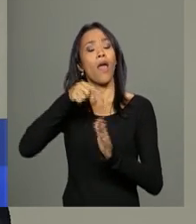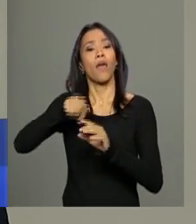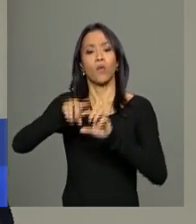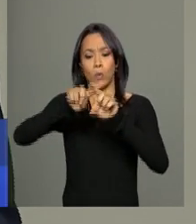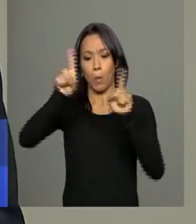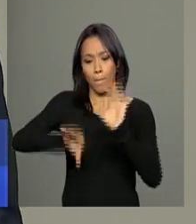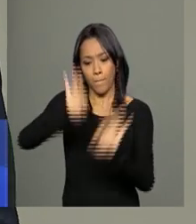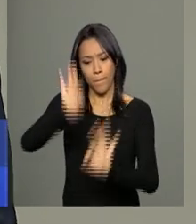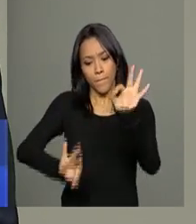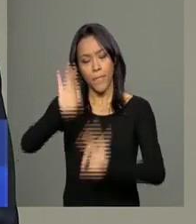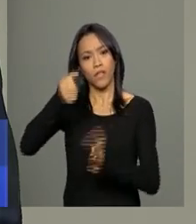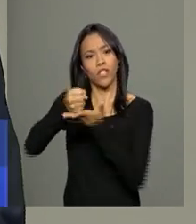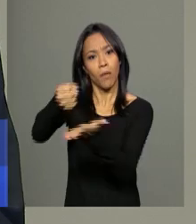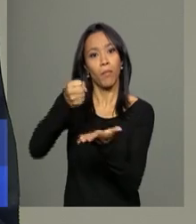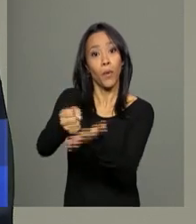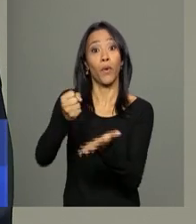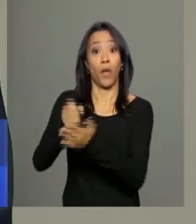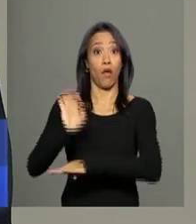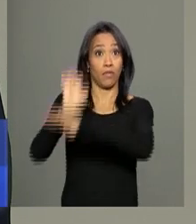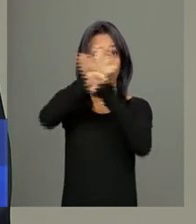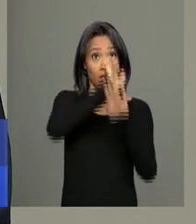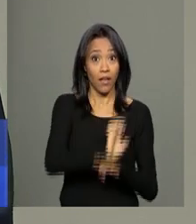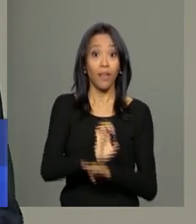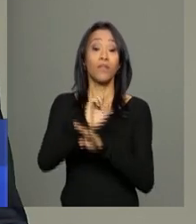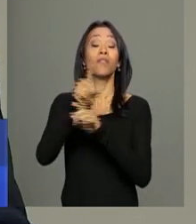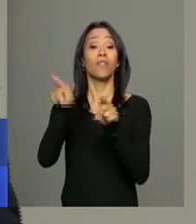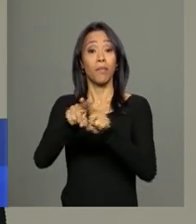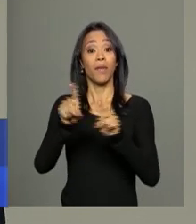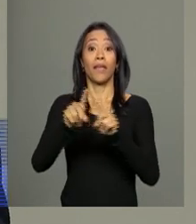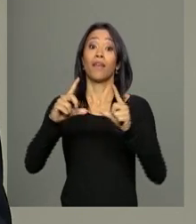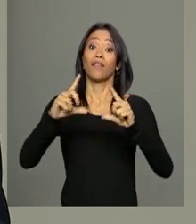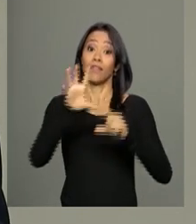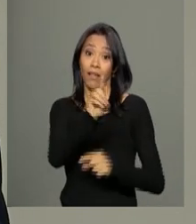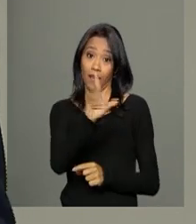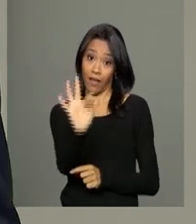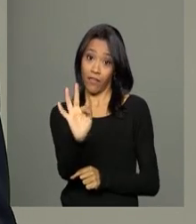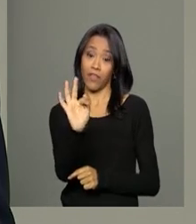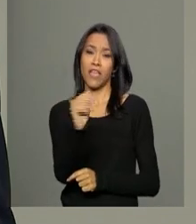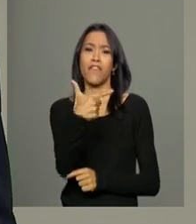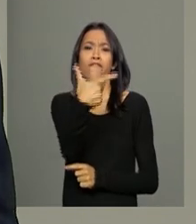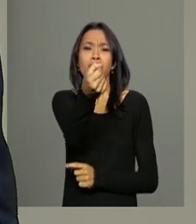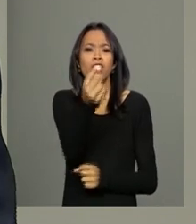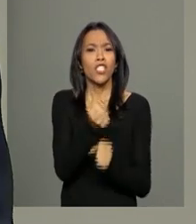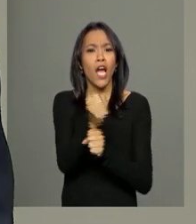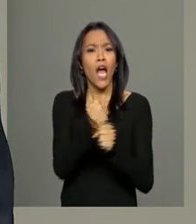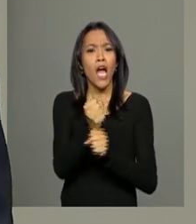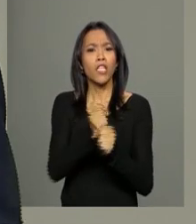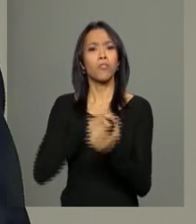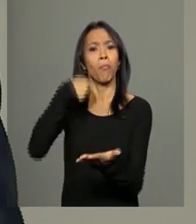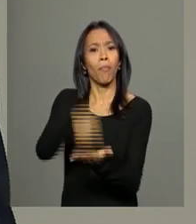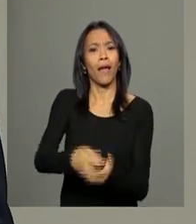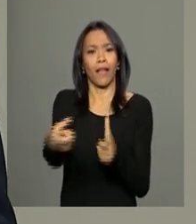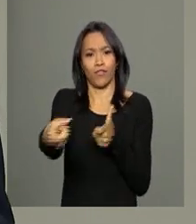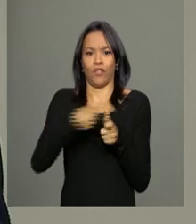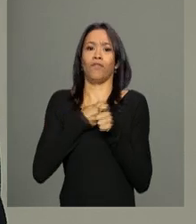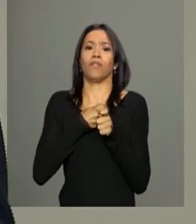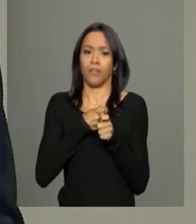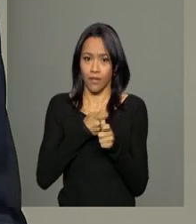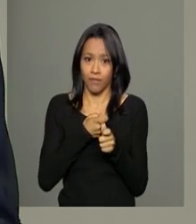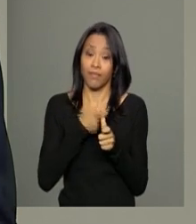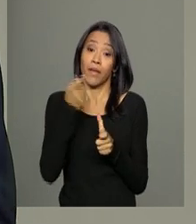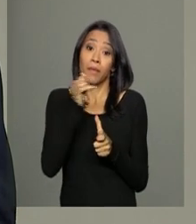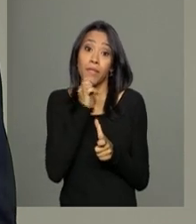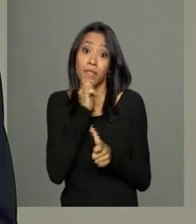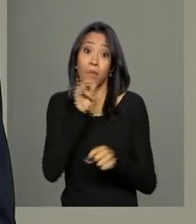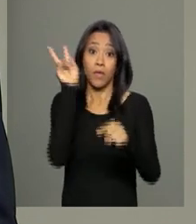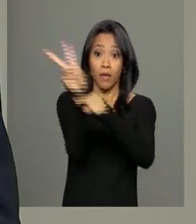aos Estados e ao Distrito Federal, que pela proposta vão ter mais 20 anos para pagar dívidas que tem com a União. Para operações de crédito